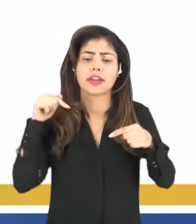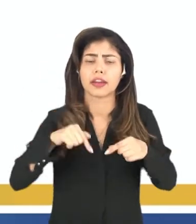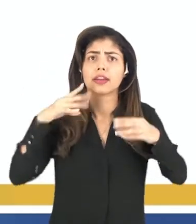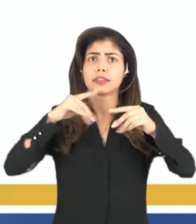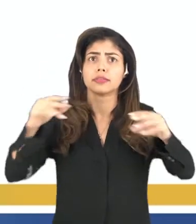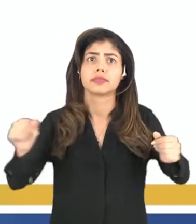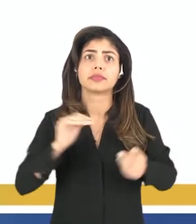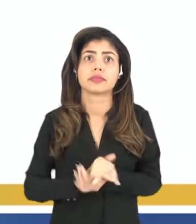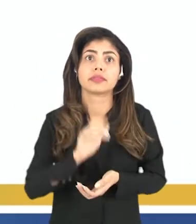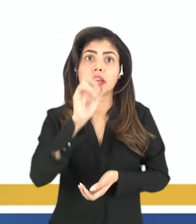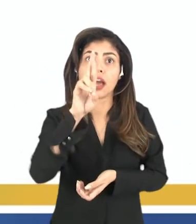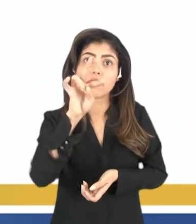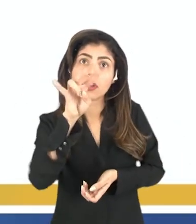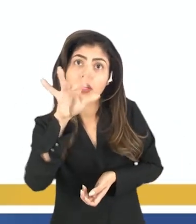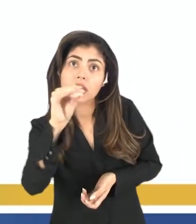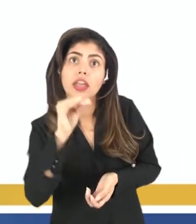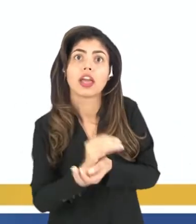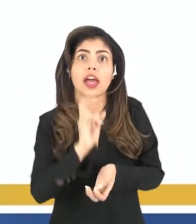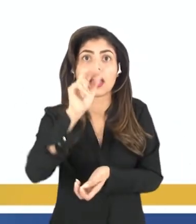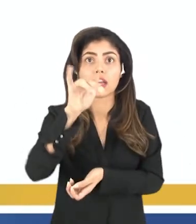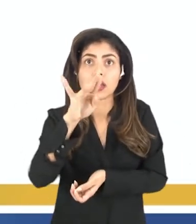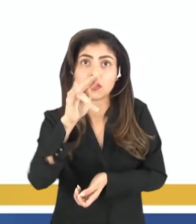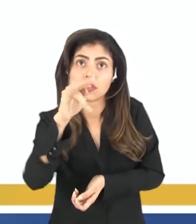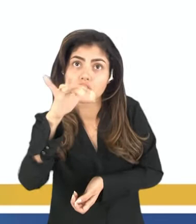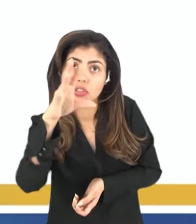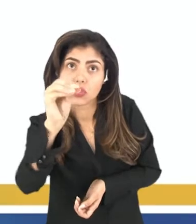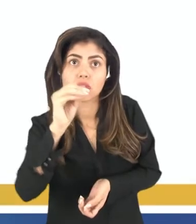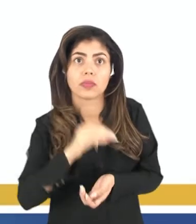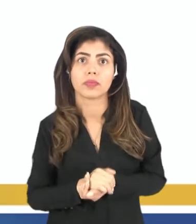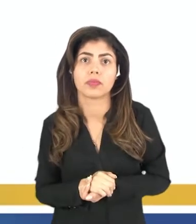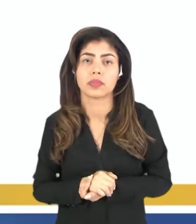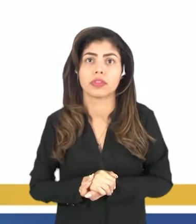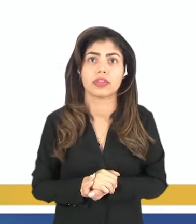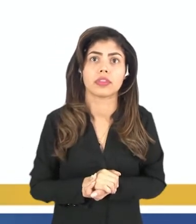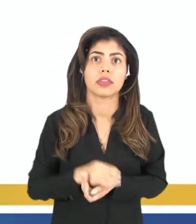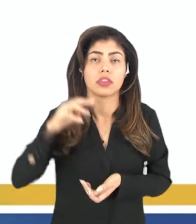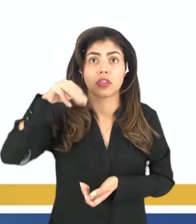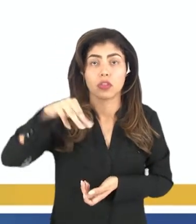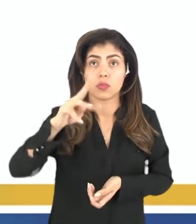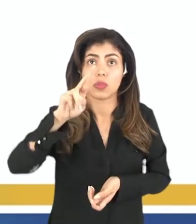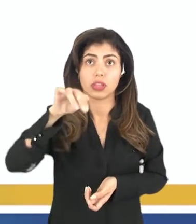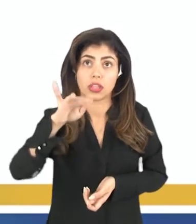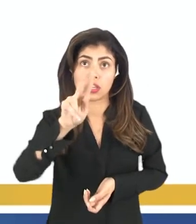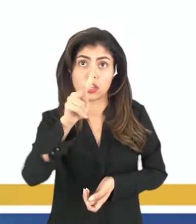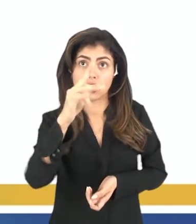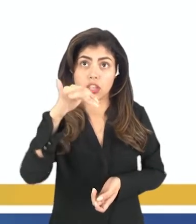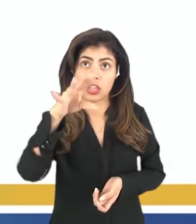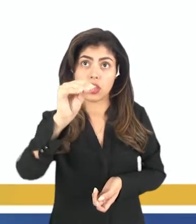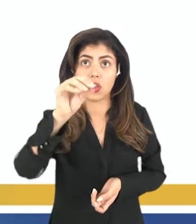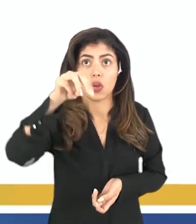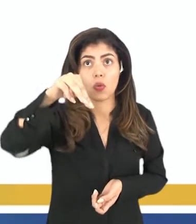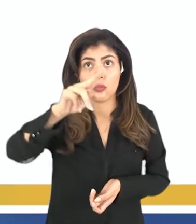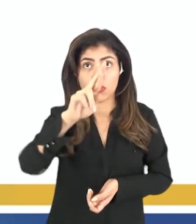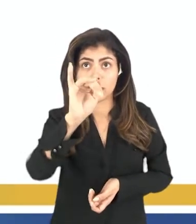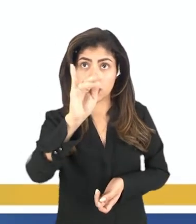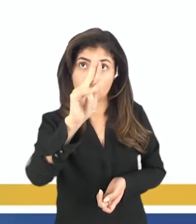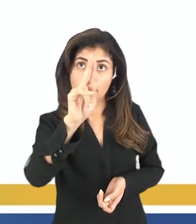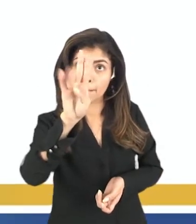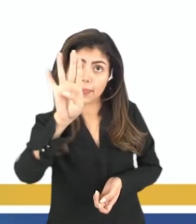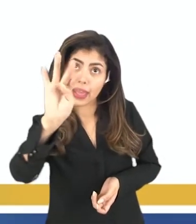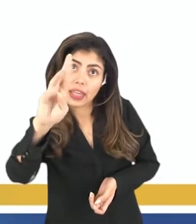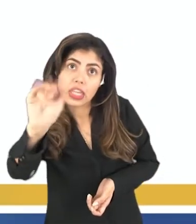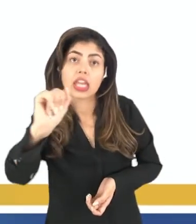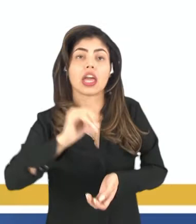nós temos o arvorismo, o canonismo, o montanismo, o mountain bike, a